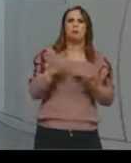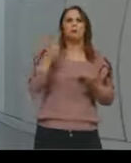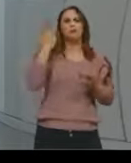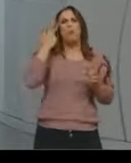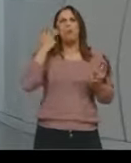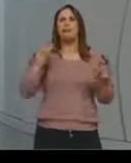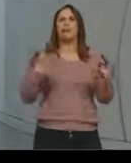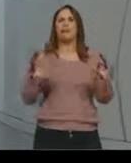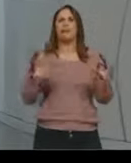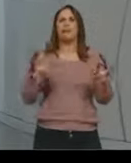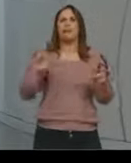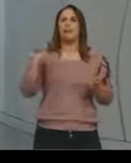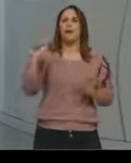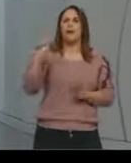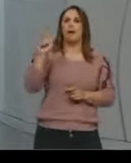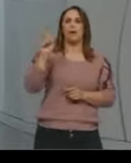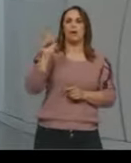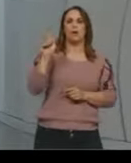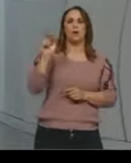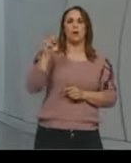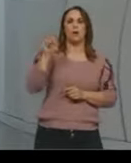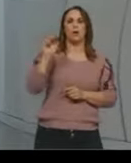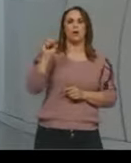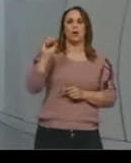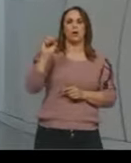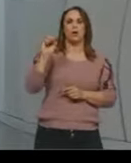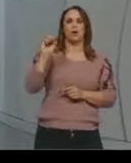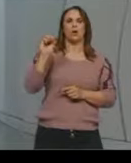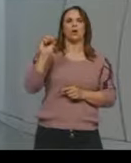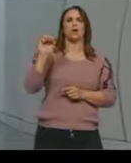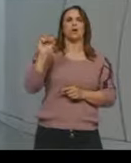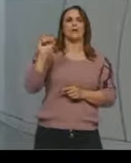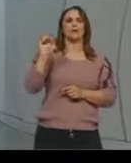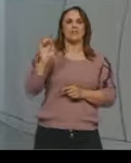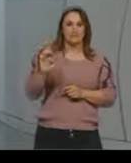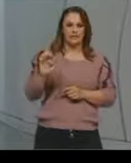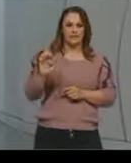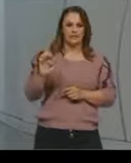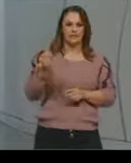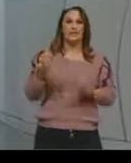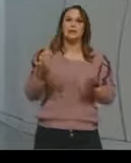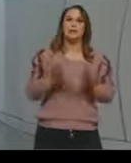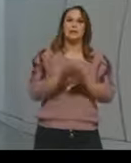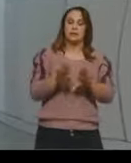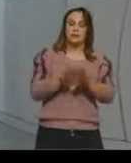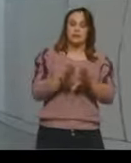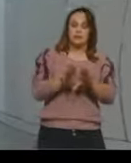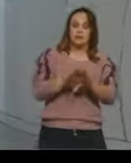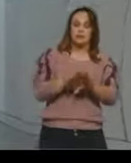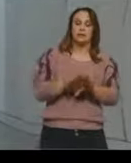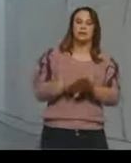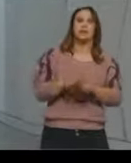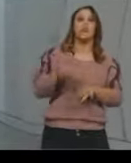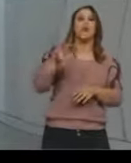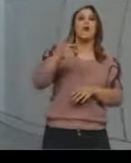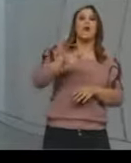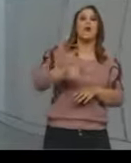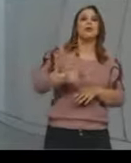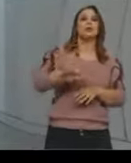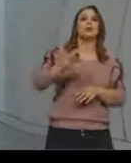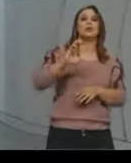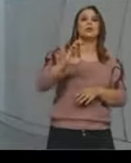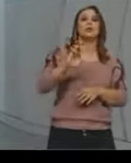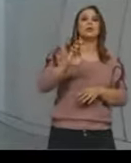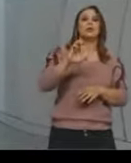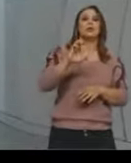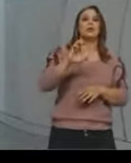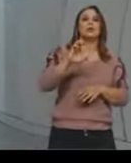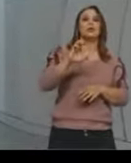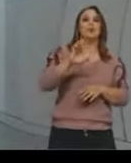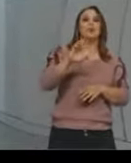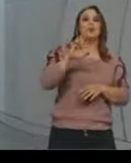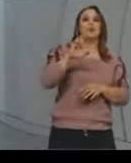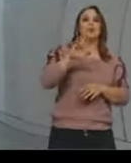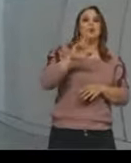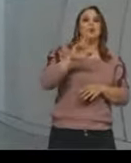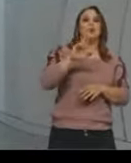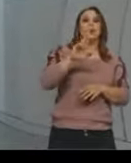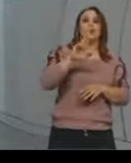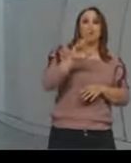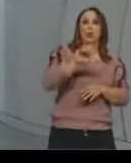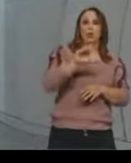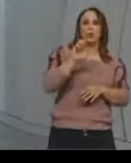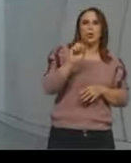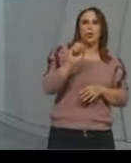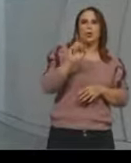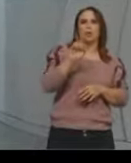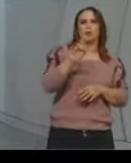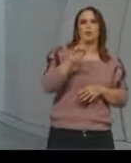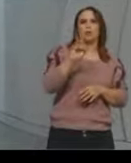poliacrilamida, que é duas substâncias aí, que eles vão ter essa capacidade de formar esse gel. Bem